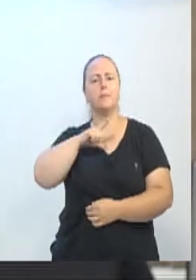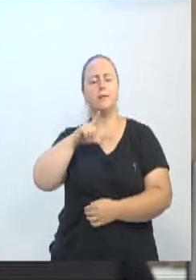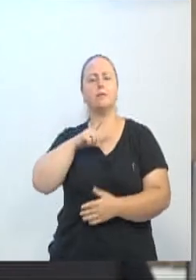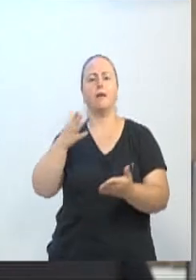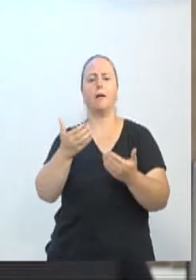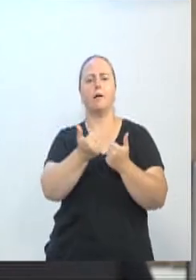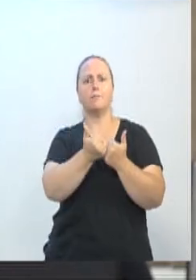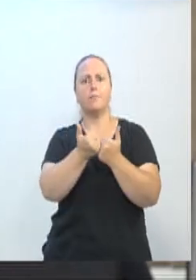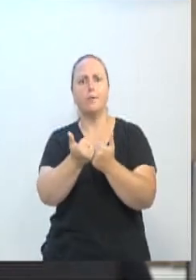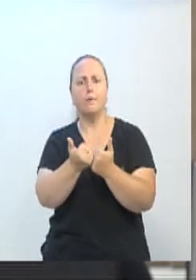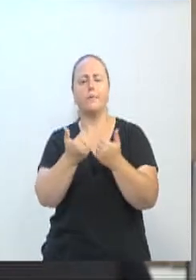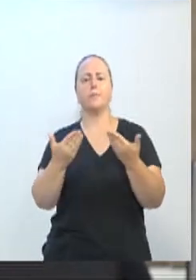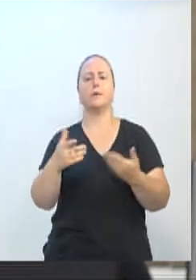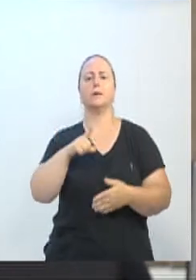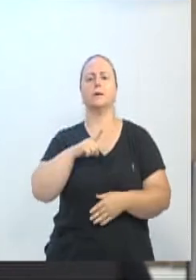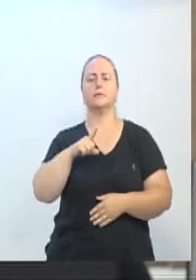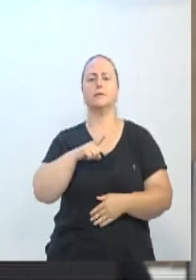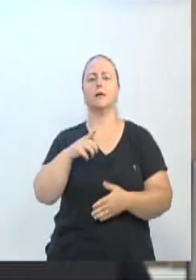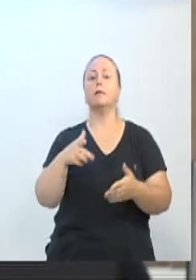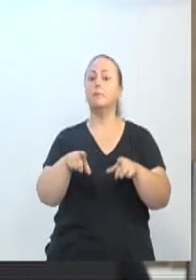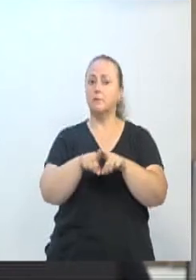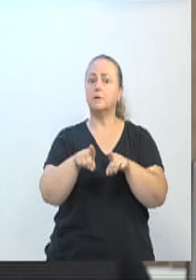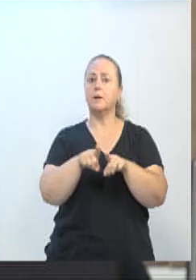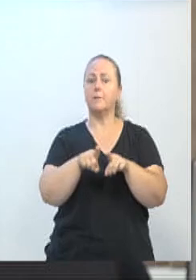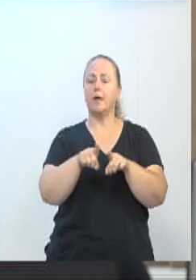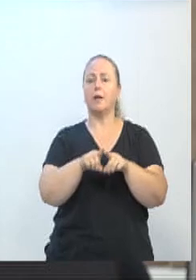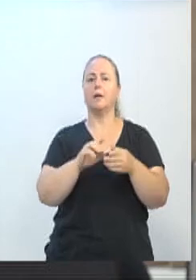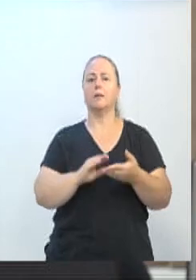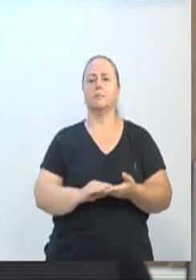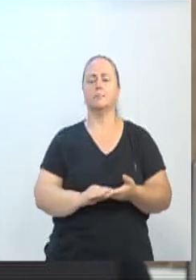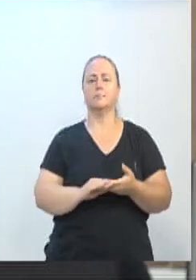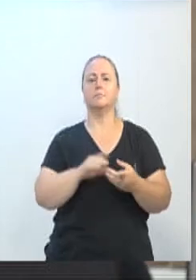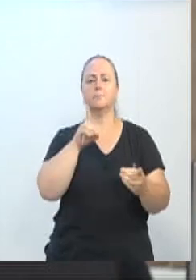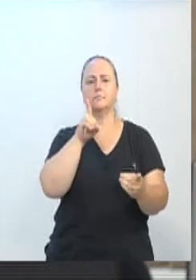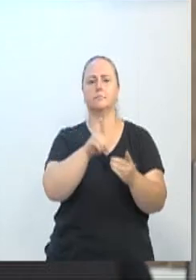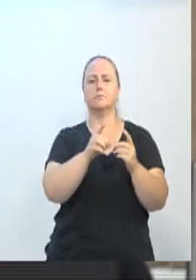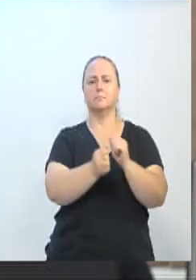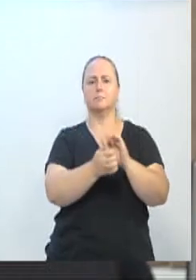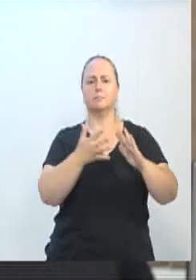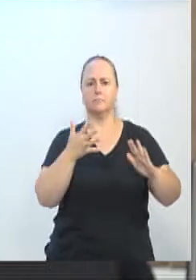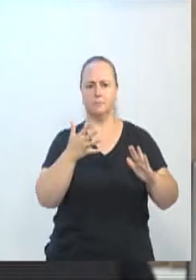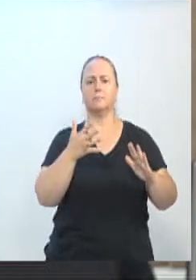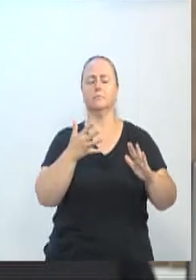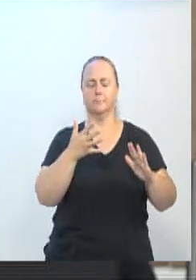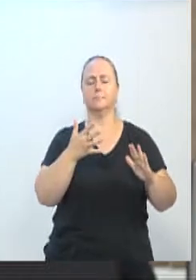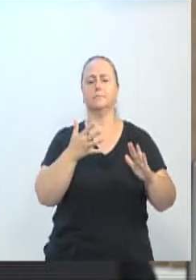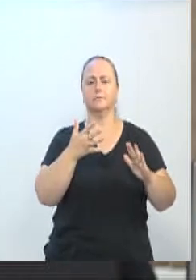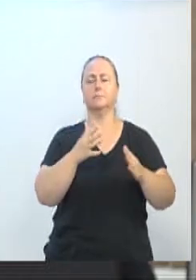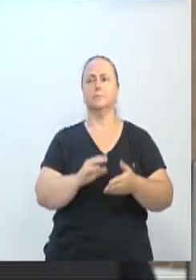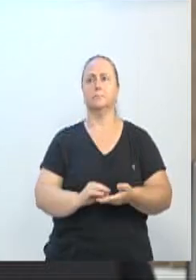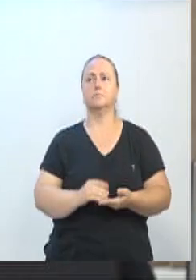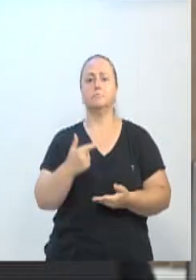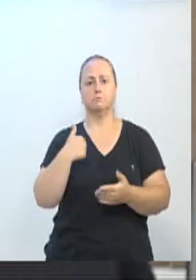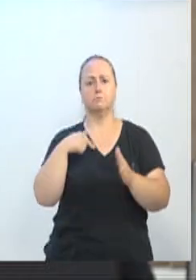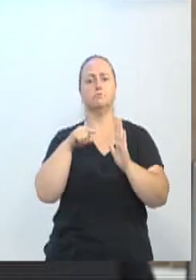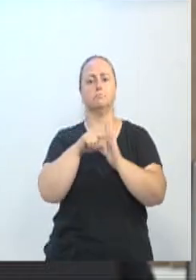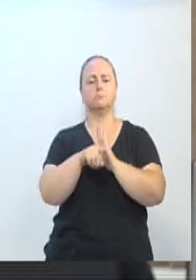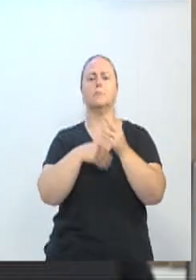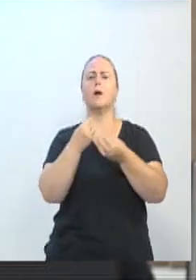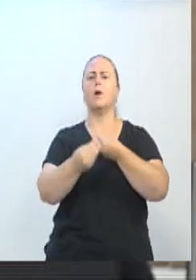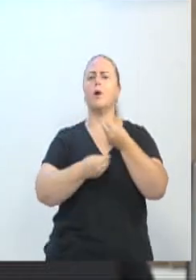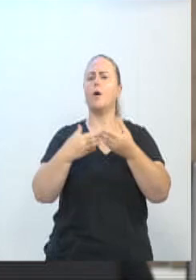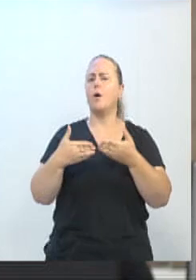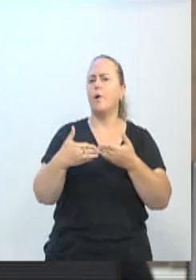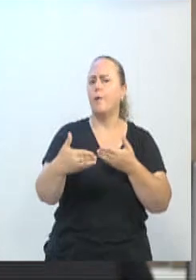aporte, e tem a central de Libras também, que já está sendo utilizada, entretanto, eu até perguntei como está ocorrendo,